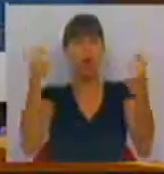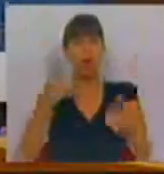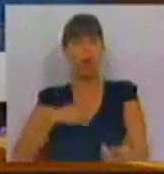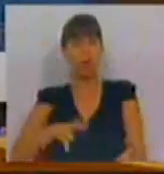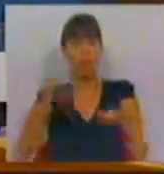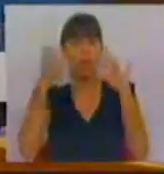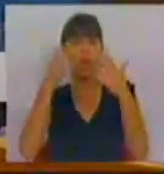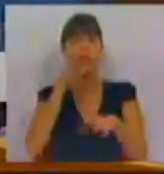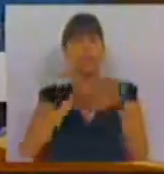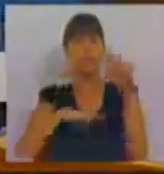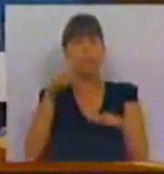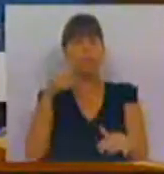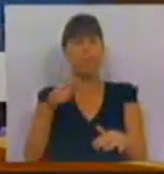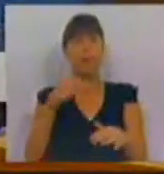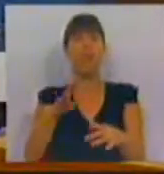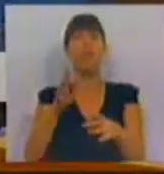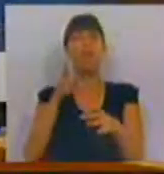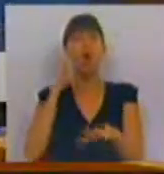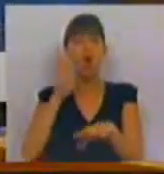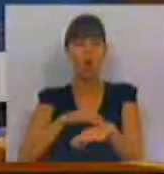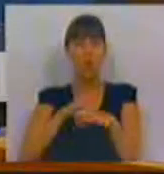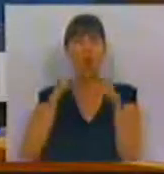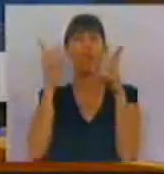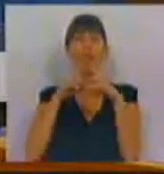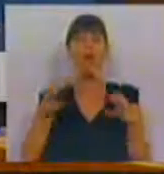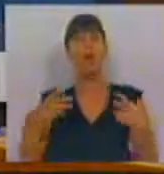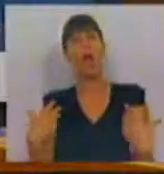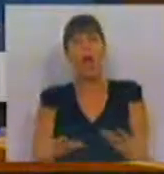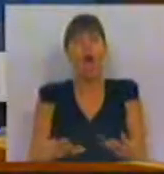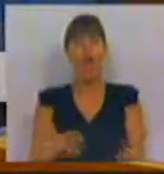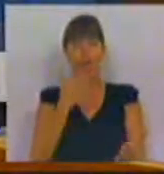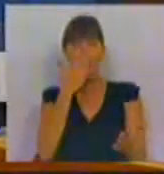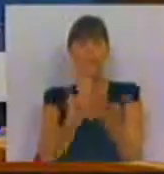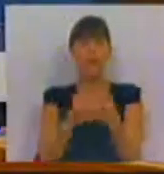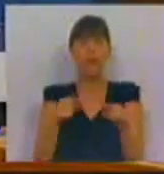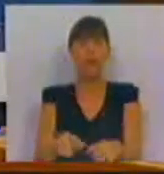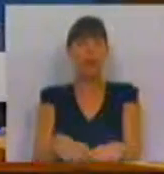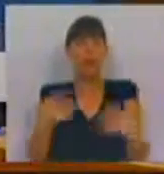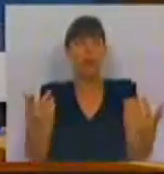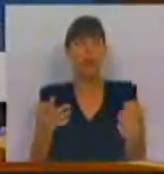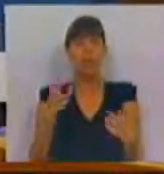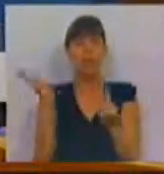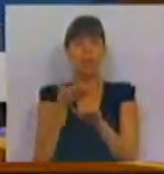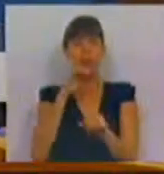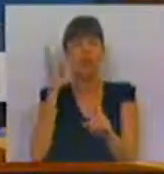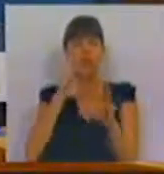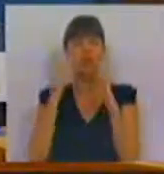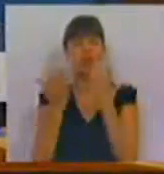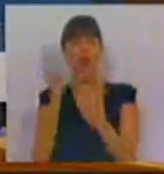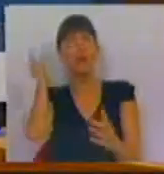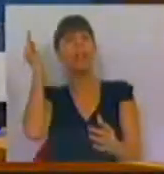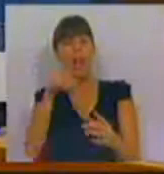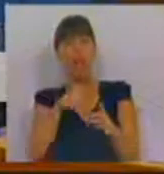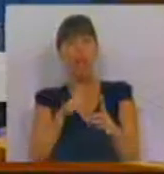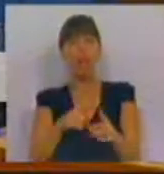que o quis, que o disse que ia fazer e que encontrar culpados e agora, perante o rechaço que levou da Procuradoria-Geral da República,